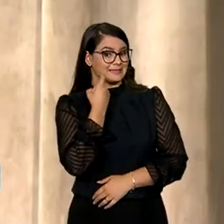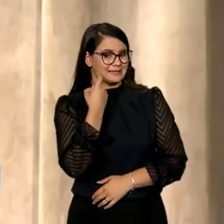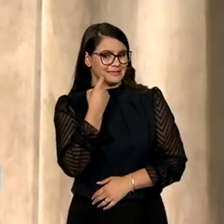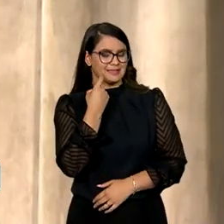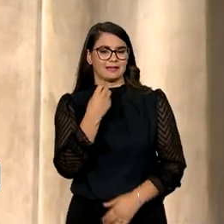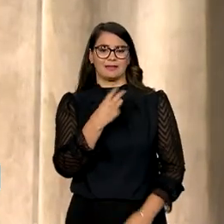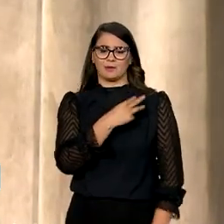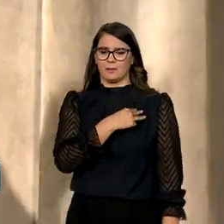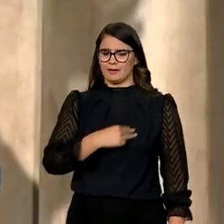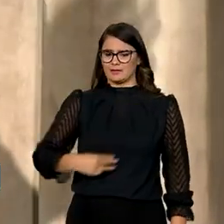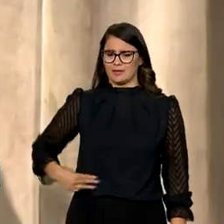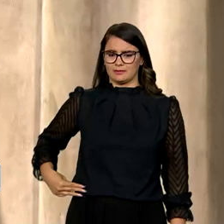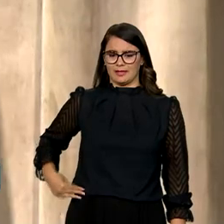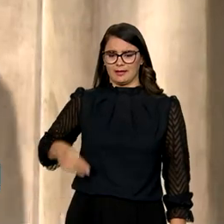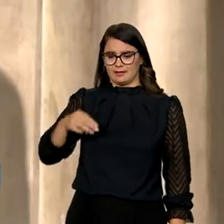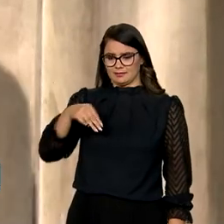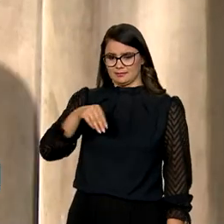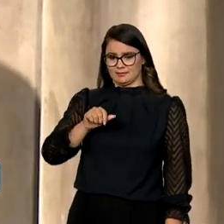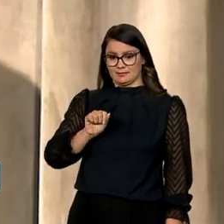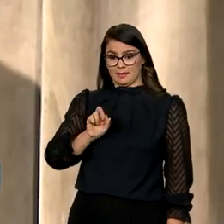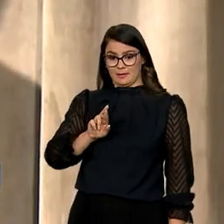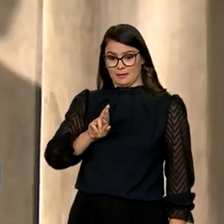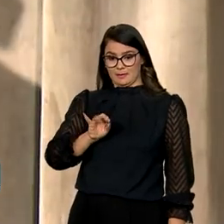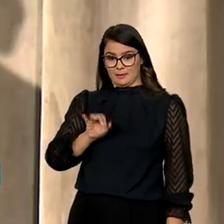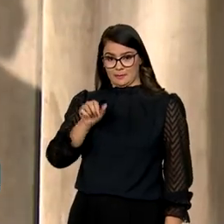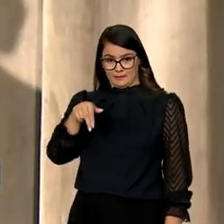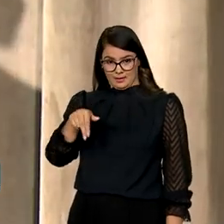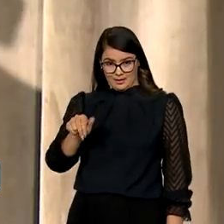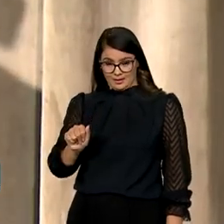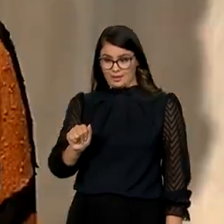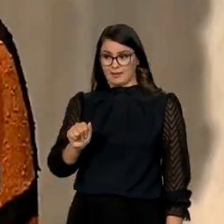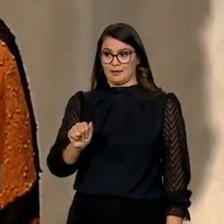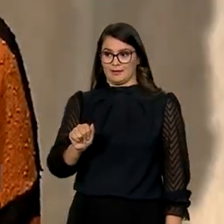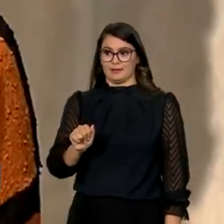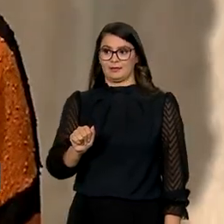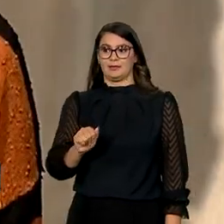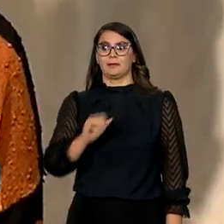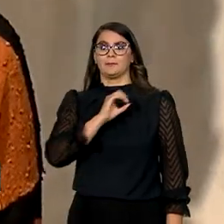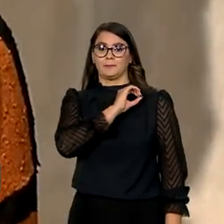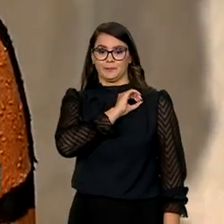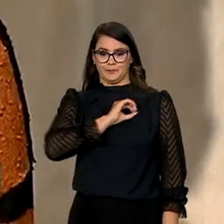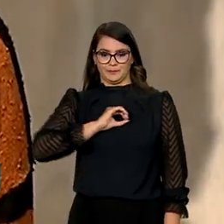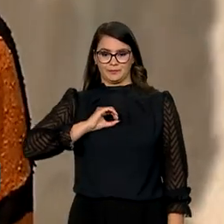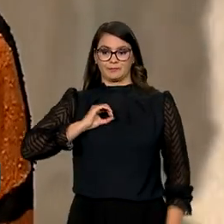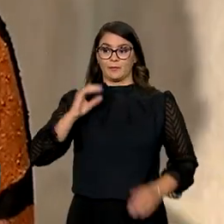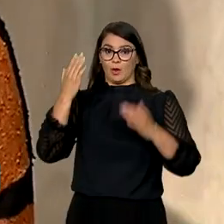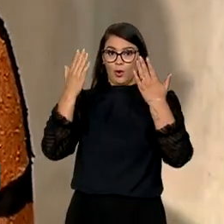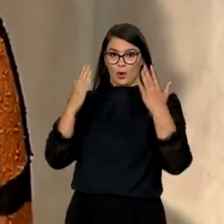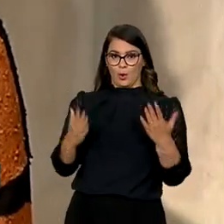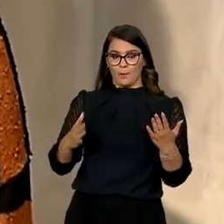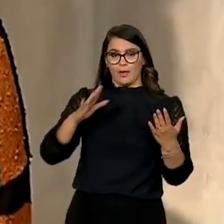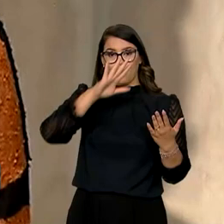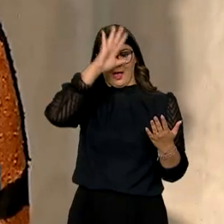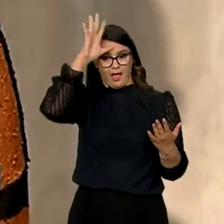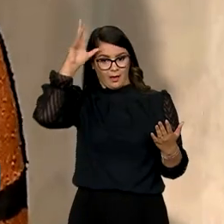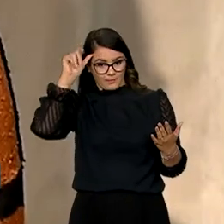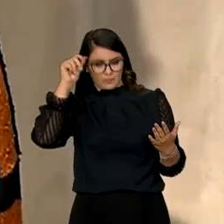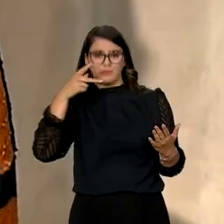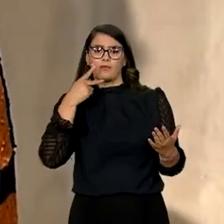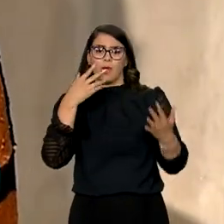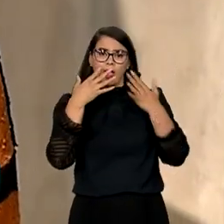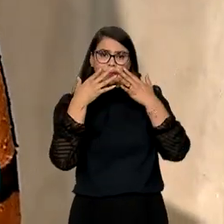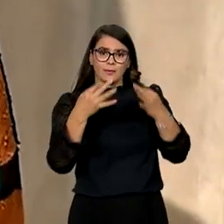a ministra Marina Silva comparou a Amazônia a um coração e chamou a atenção para a importância do